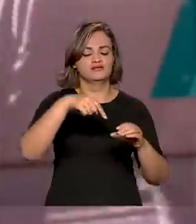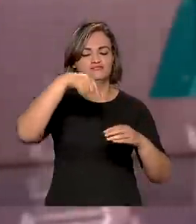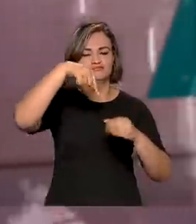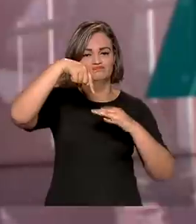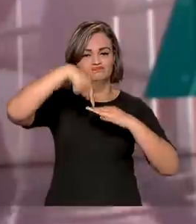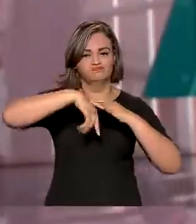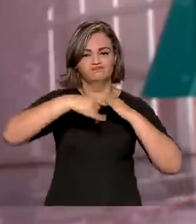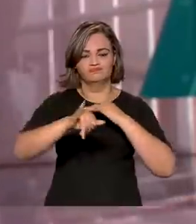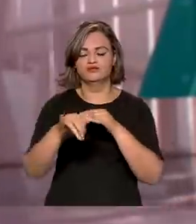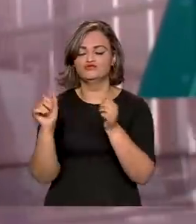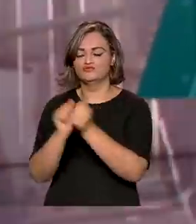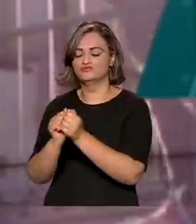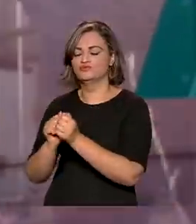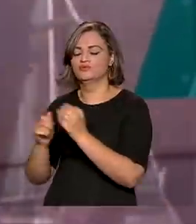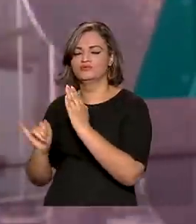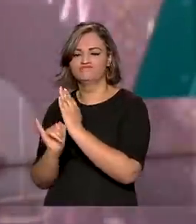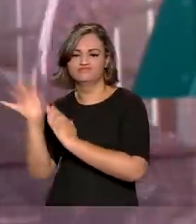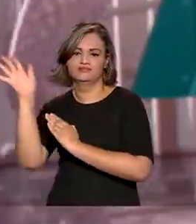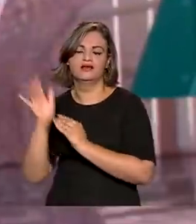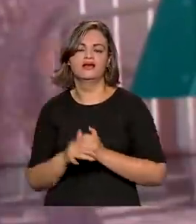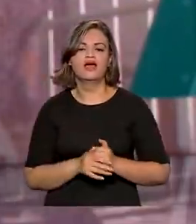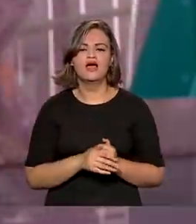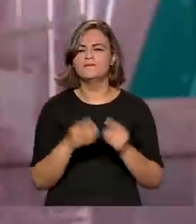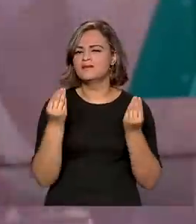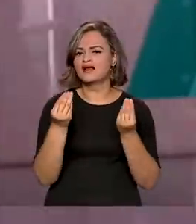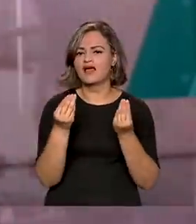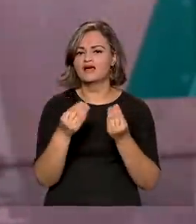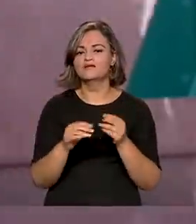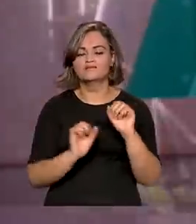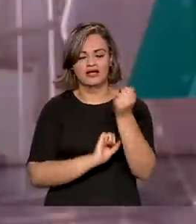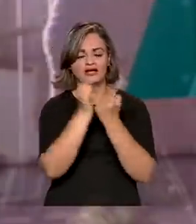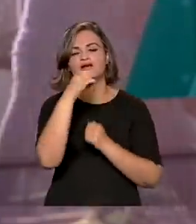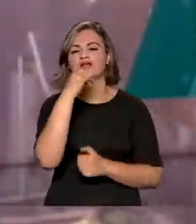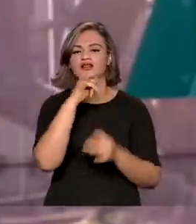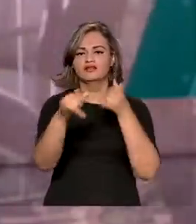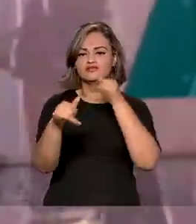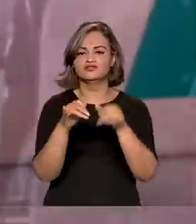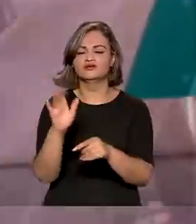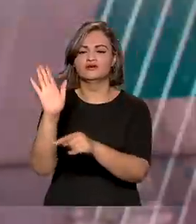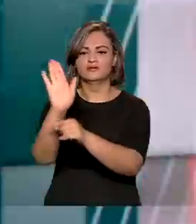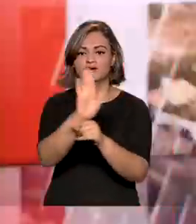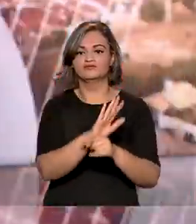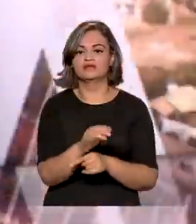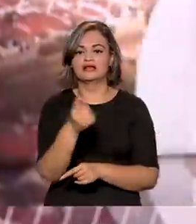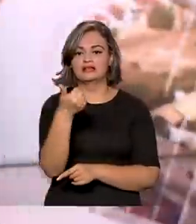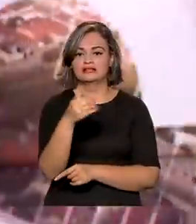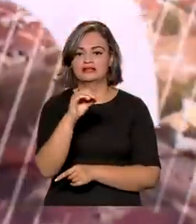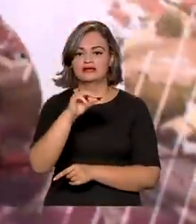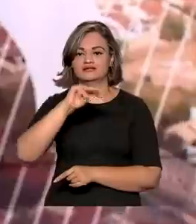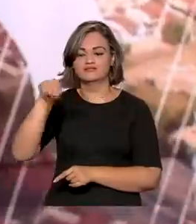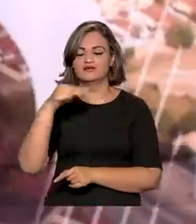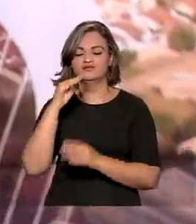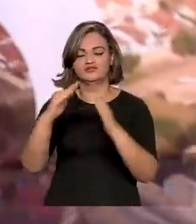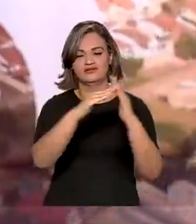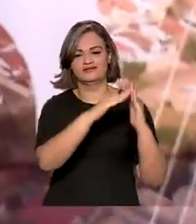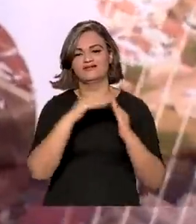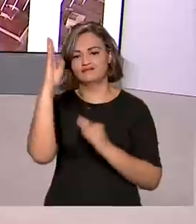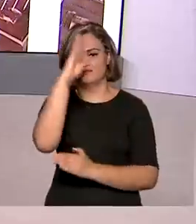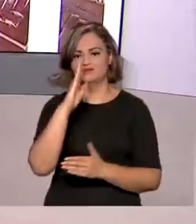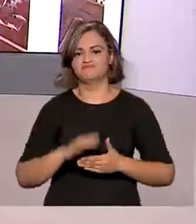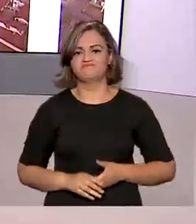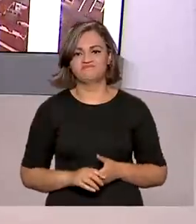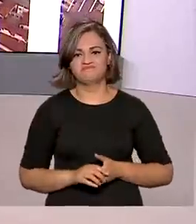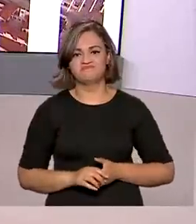Ministério do Meio Ambiente. O objetivo é gerar energia suficiente para abastecer 10 milhões de residências brasileiras.